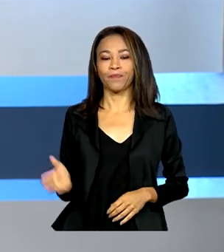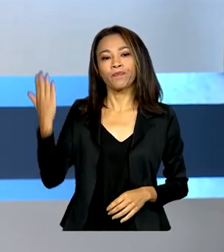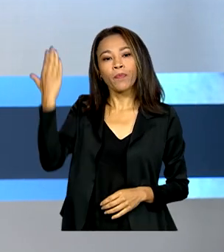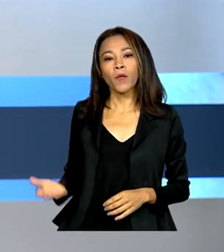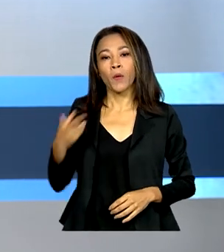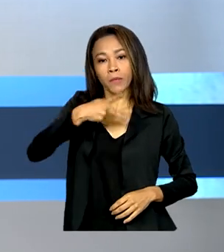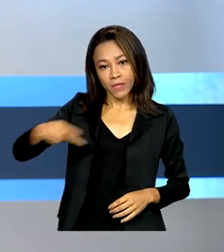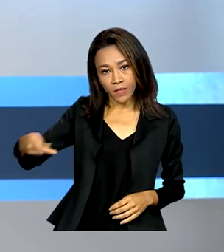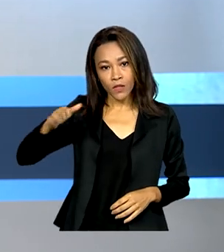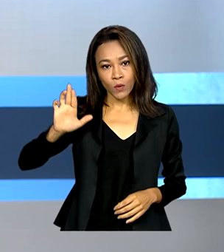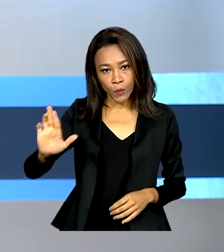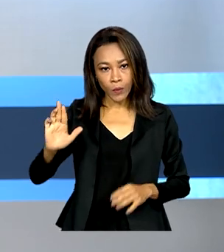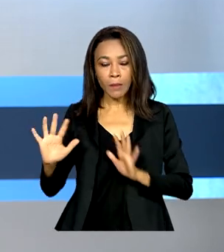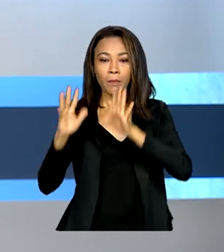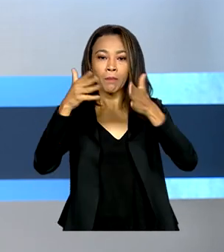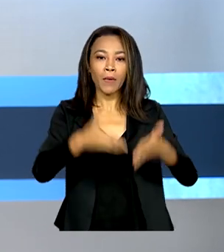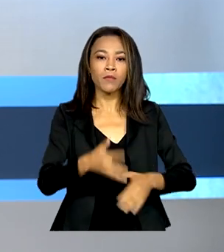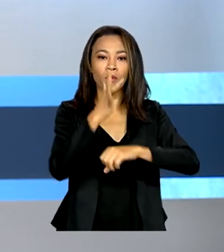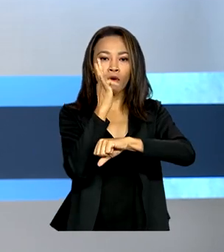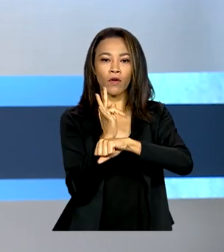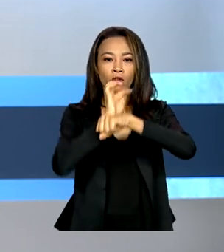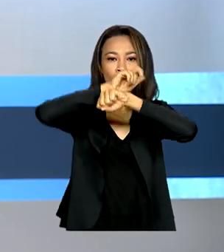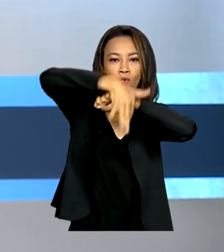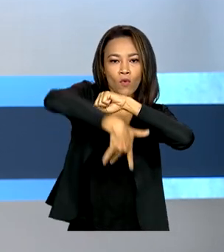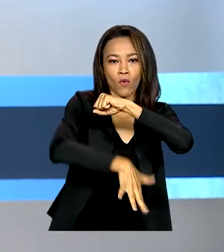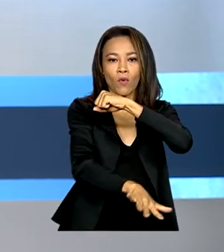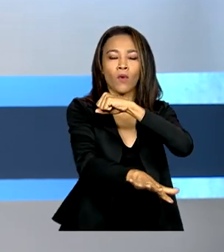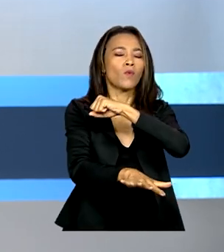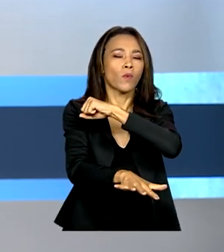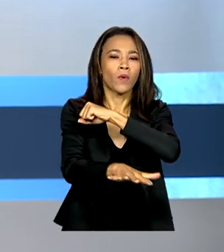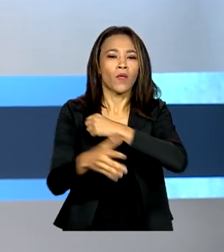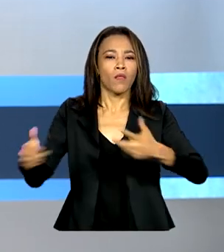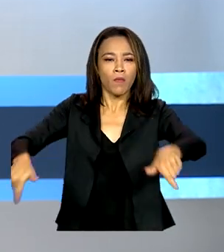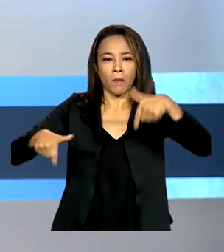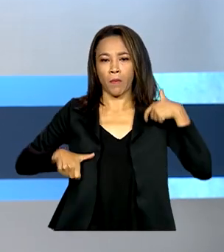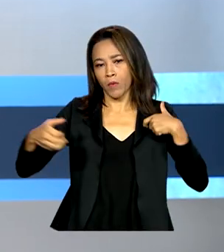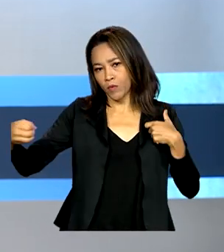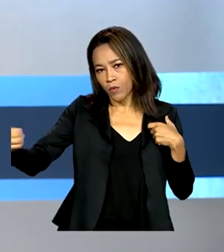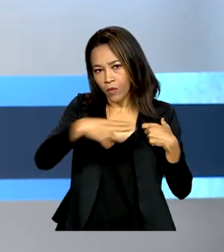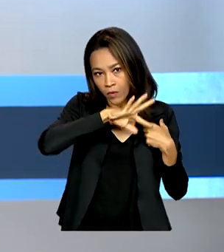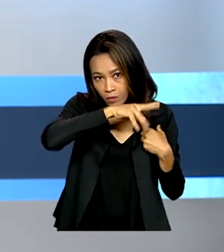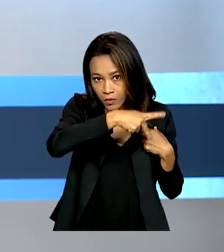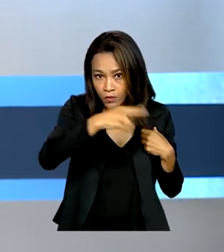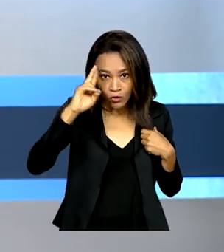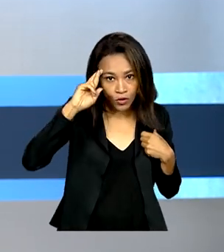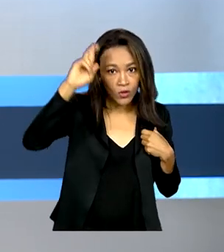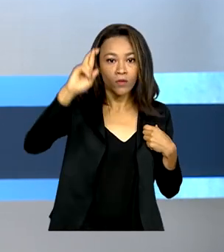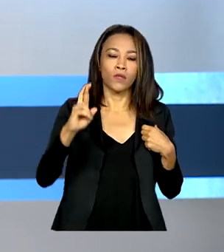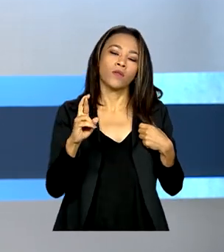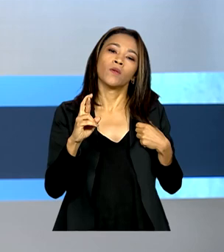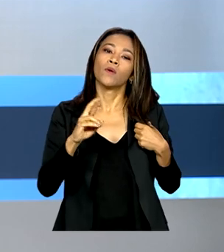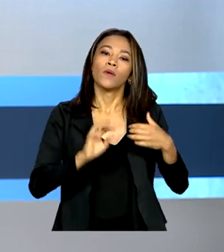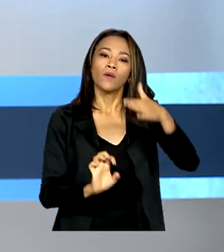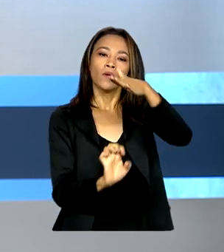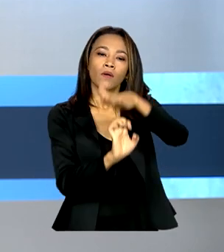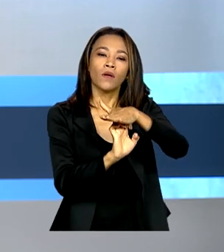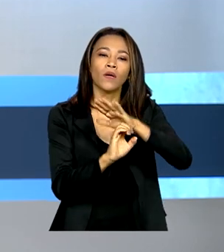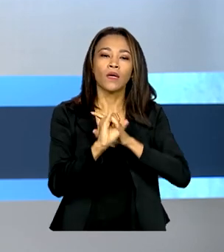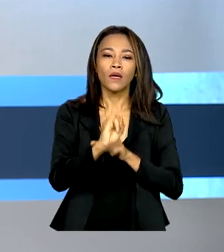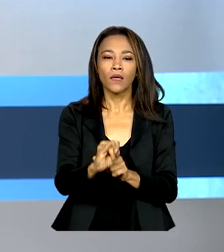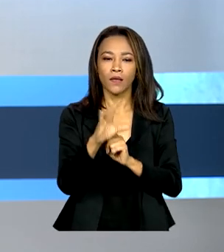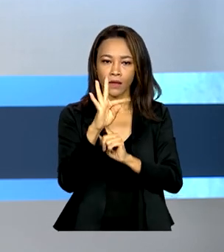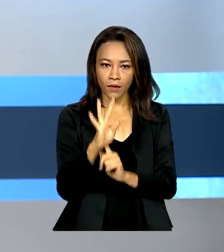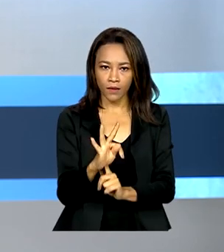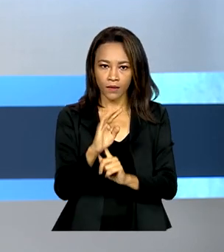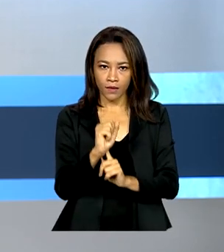participou em Foz do Iguaçu da posse do novo diretor brasileiro de Itaipu Binacional. Ele também se reuniu com o